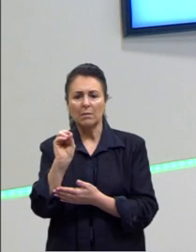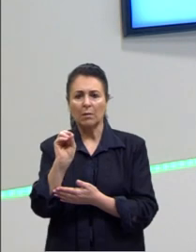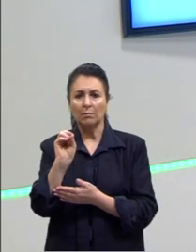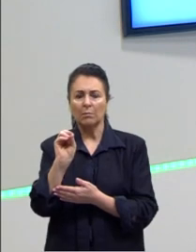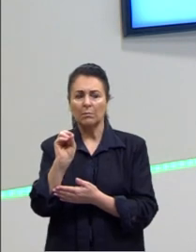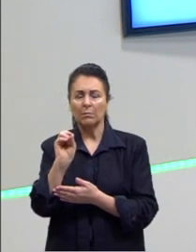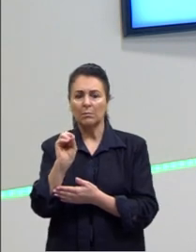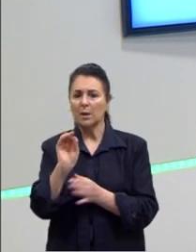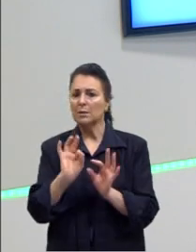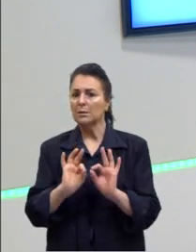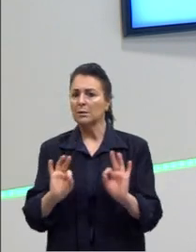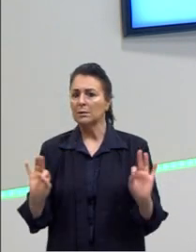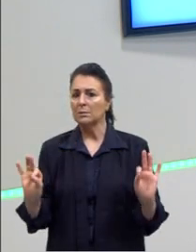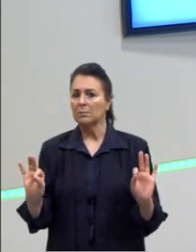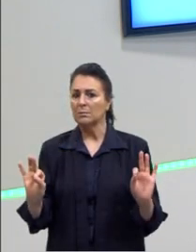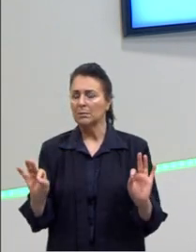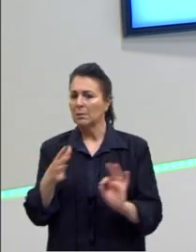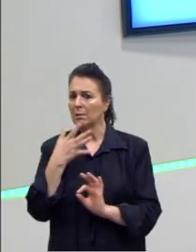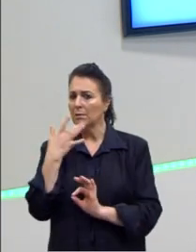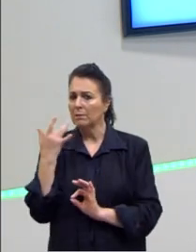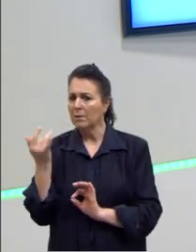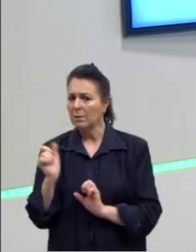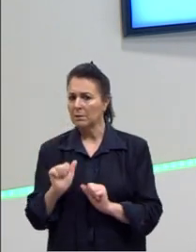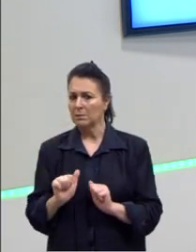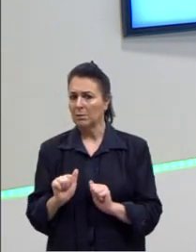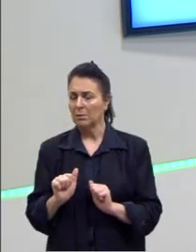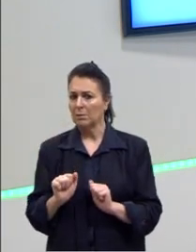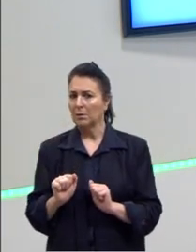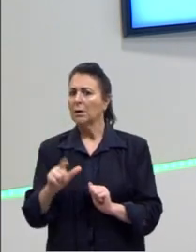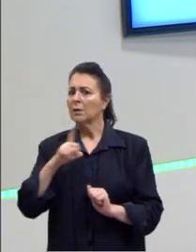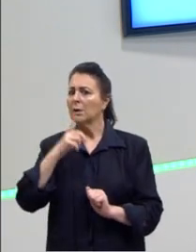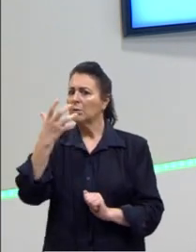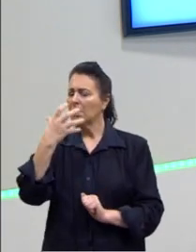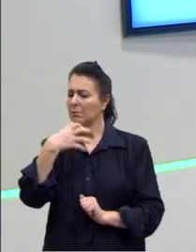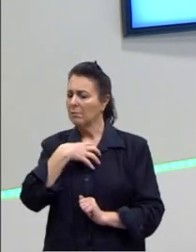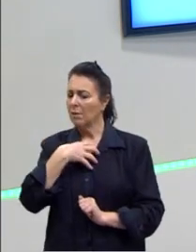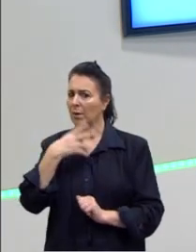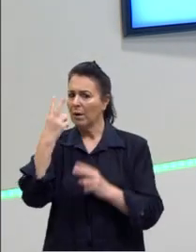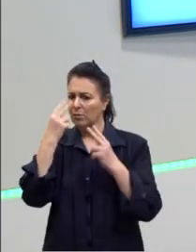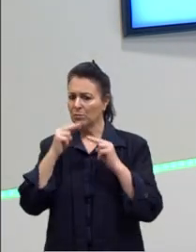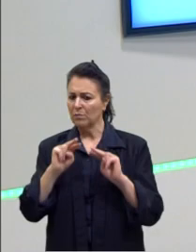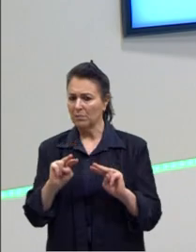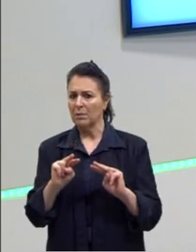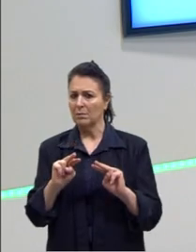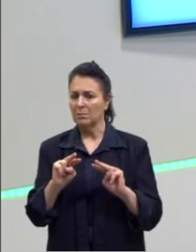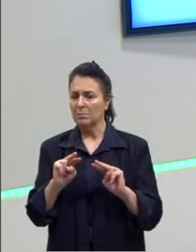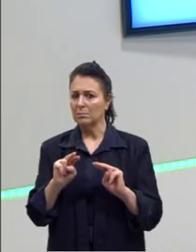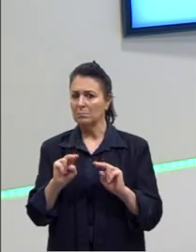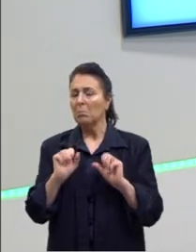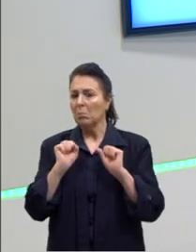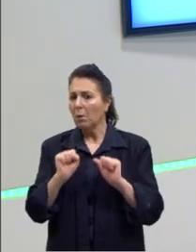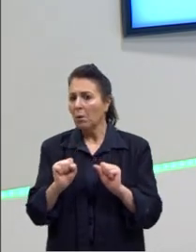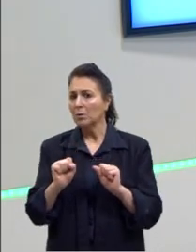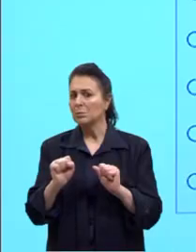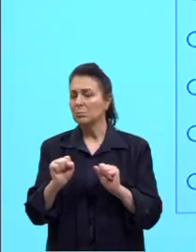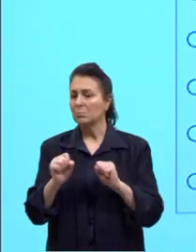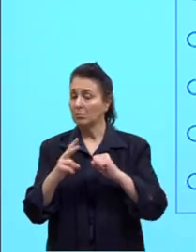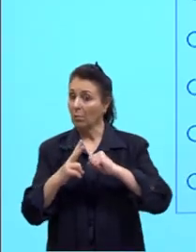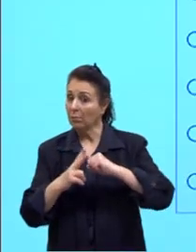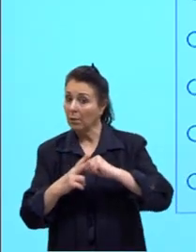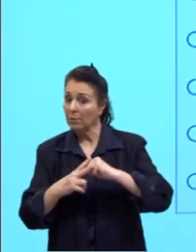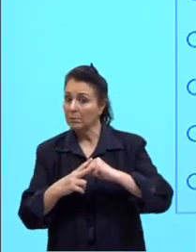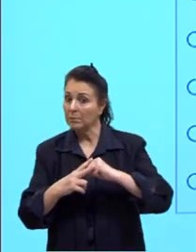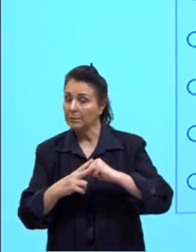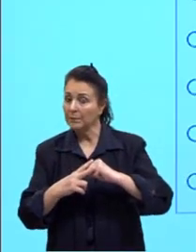simples. Eu posso ter alguma outra forma de enxergar isso? Posso. Eu posso ir para os verbos? Olha só.